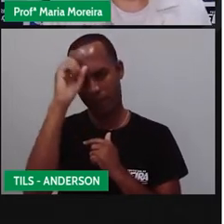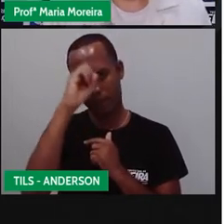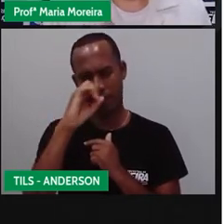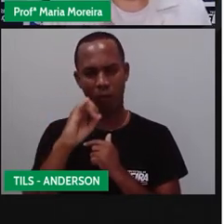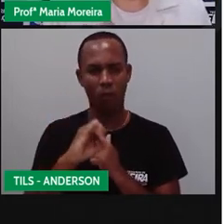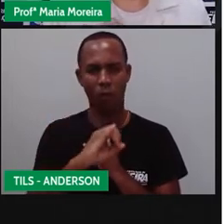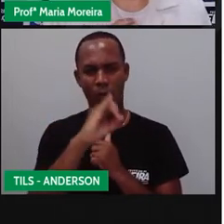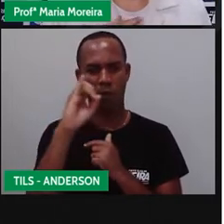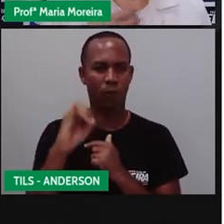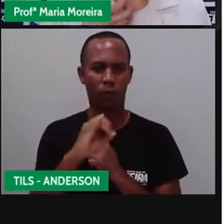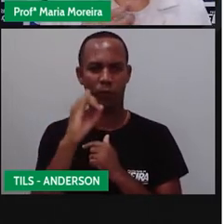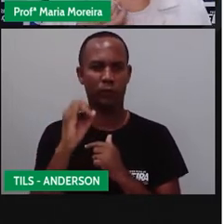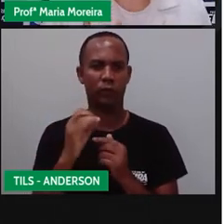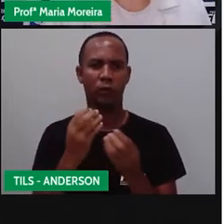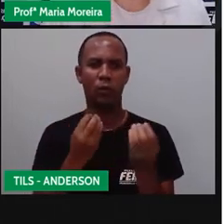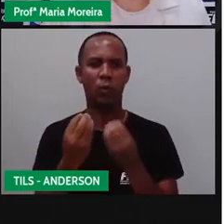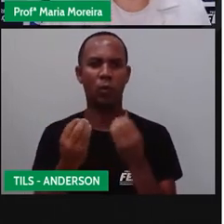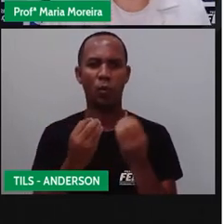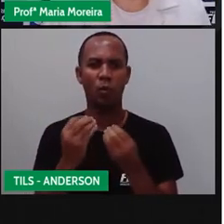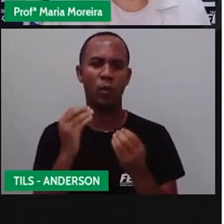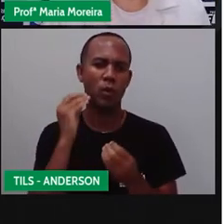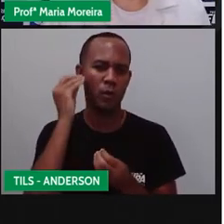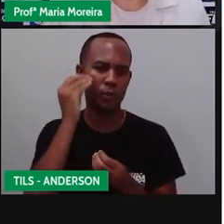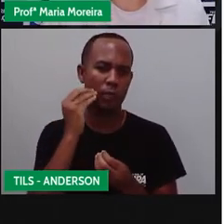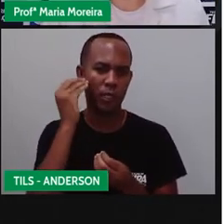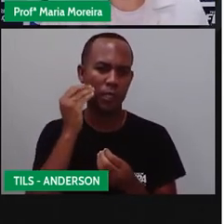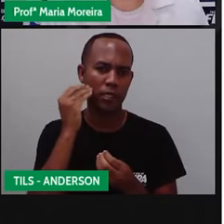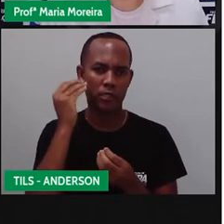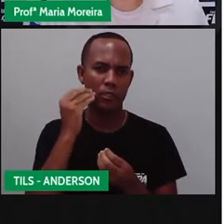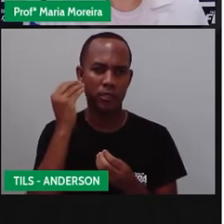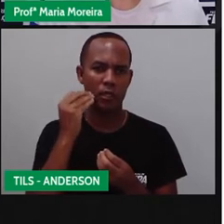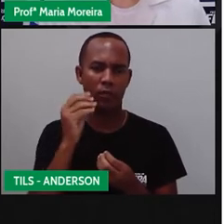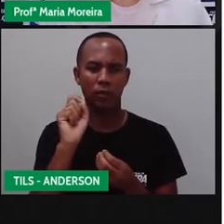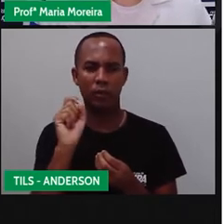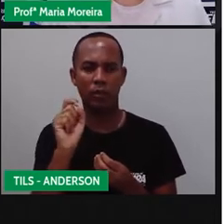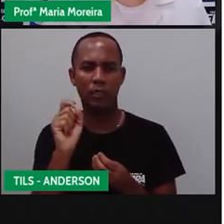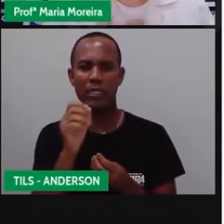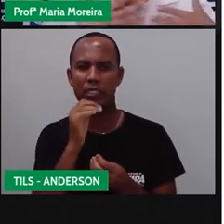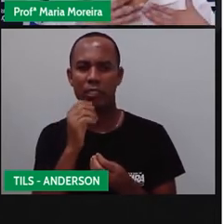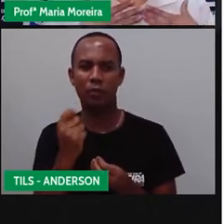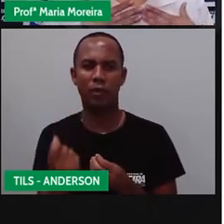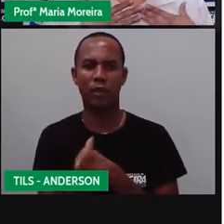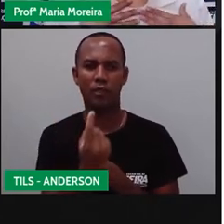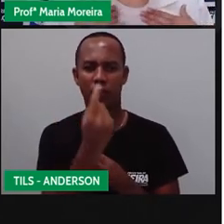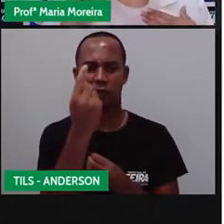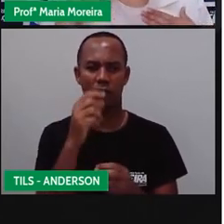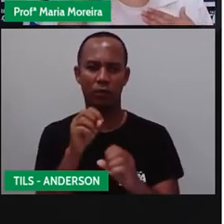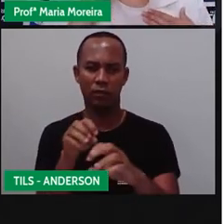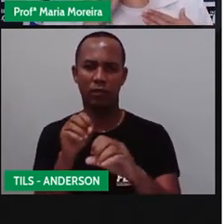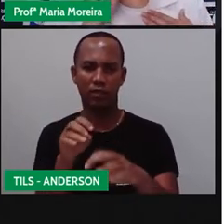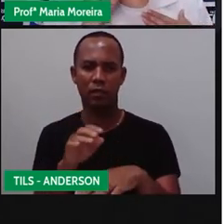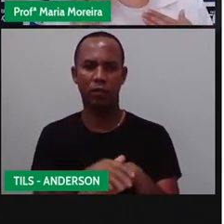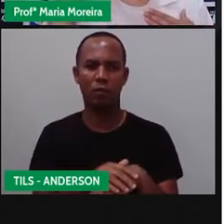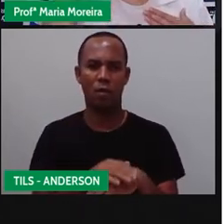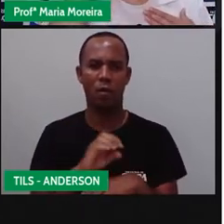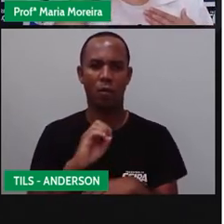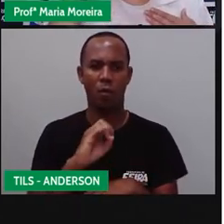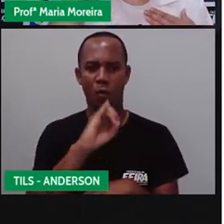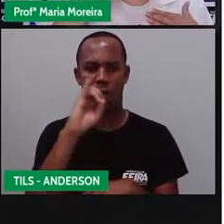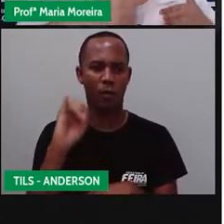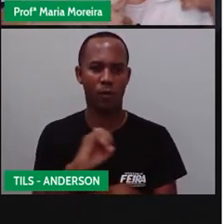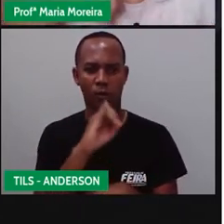Aprendeu, não é isso? Então, com a experiência. Quem foi a experiência naquele momento? Anderson que me ensinou. Então, eu sei que é o quê?